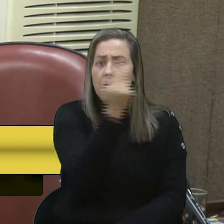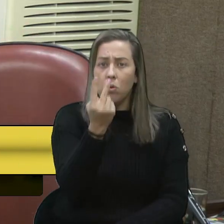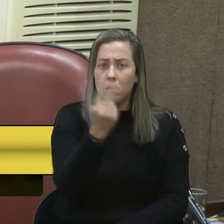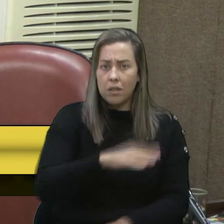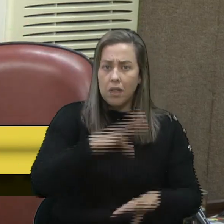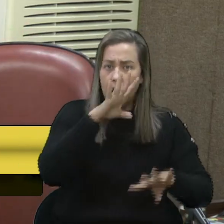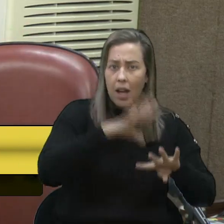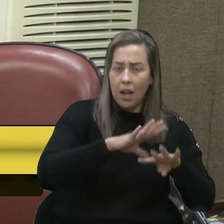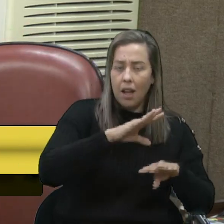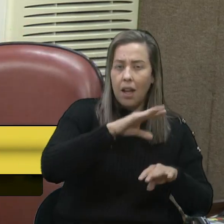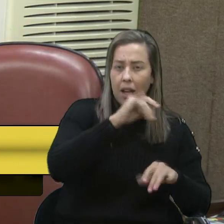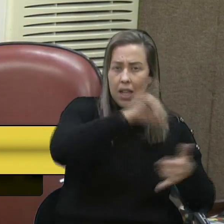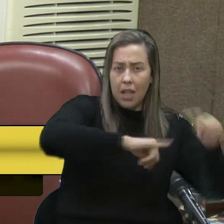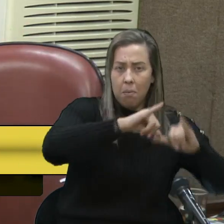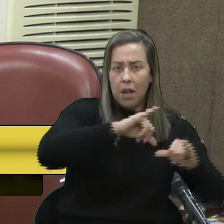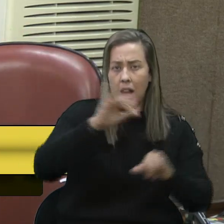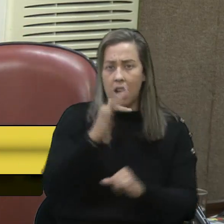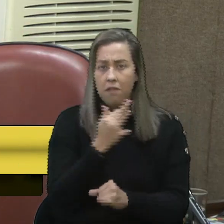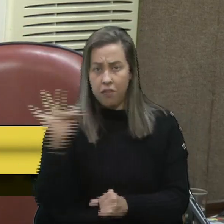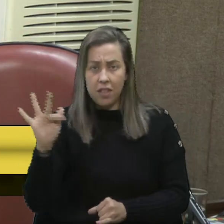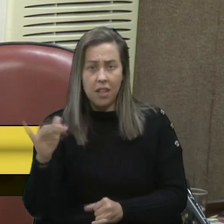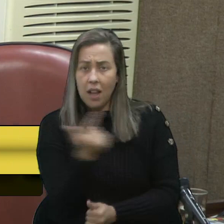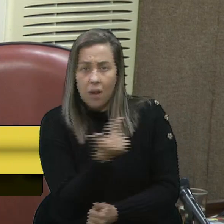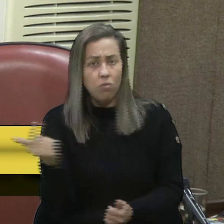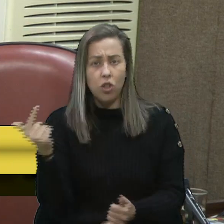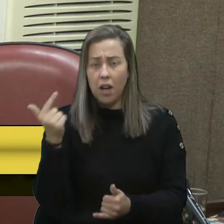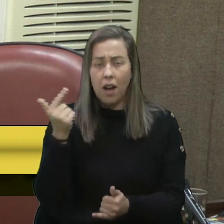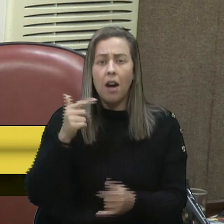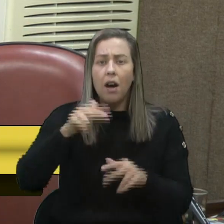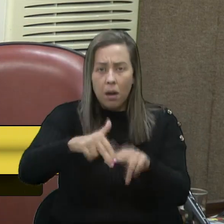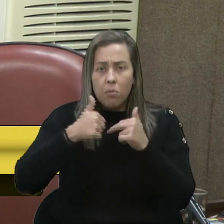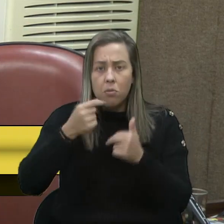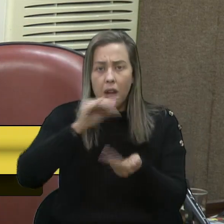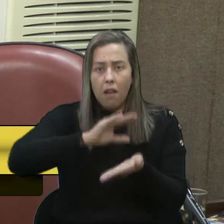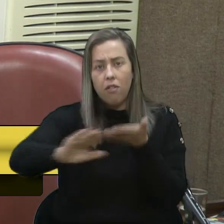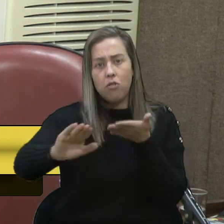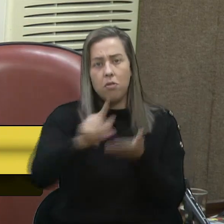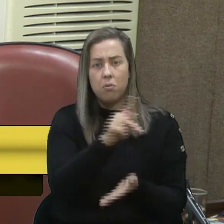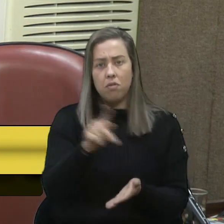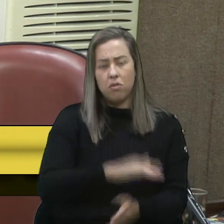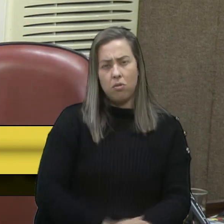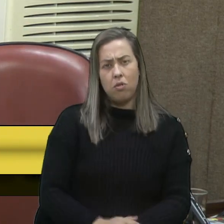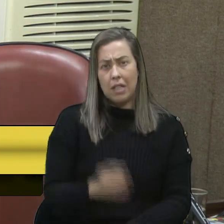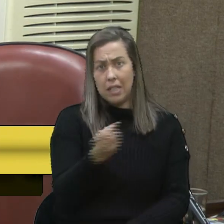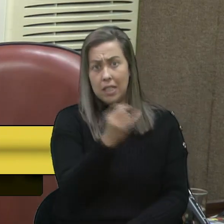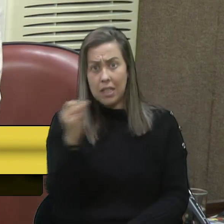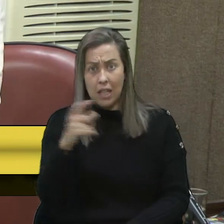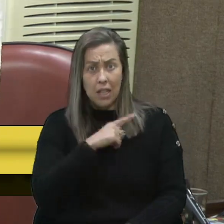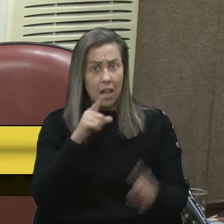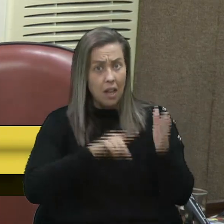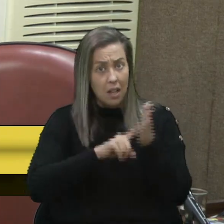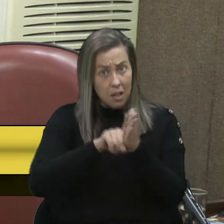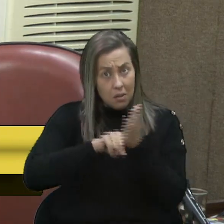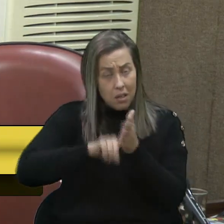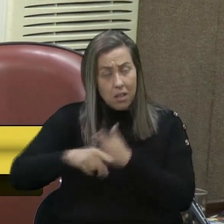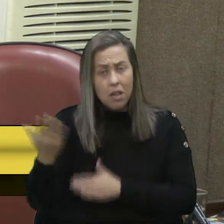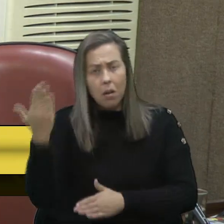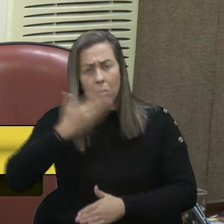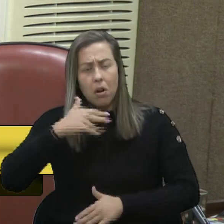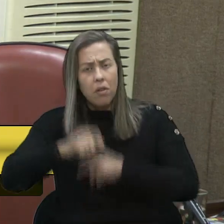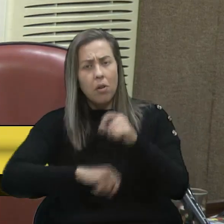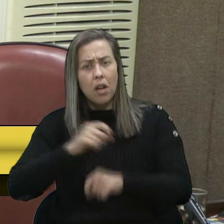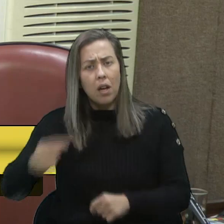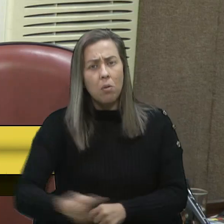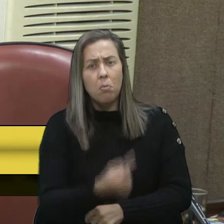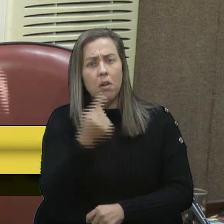precisa de professores e para isso precisa de investimento. Inclusive, em diversas pesquisas realizadas, uma